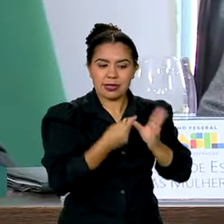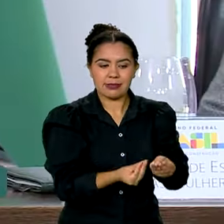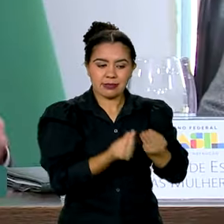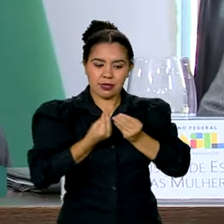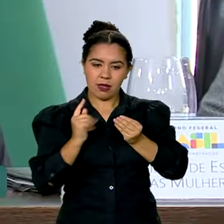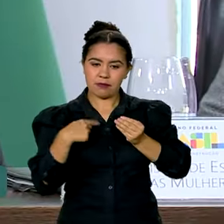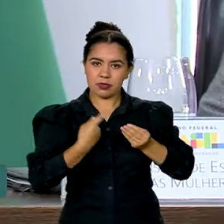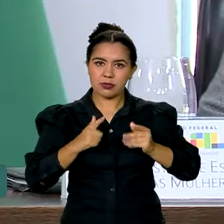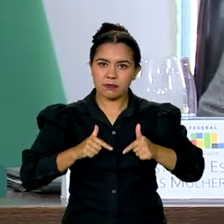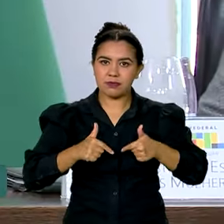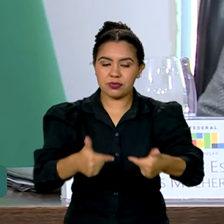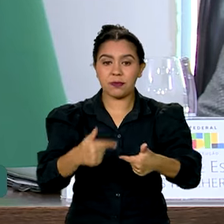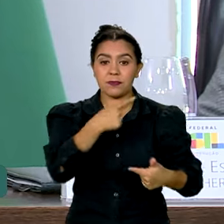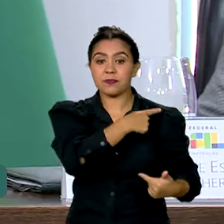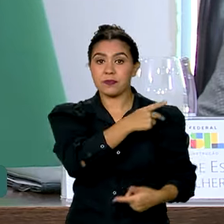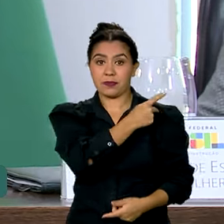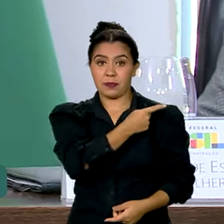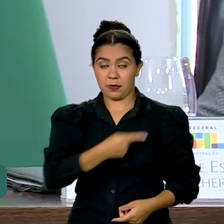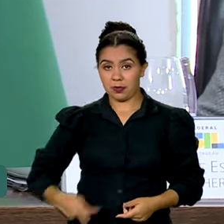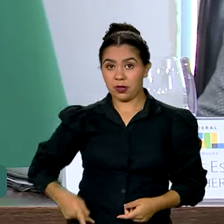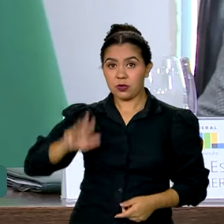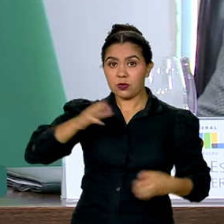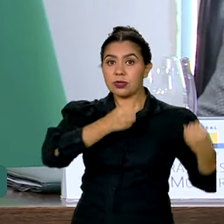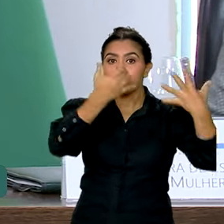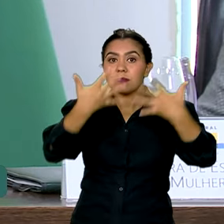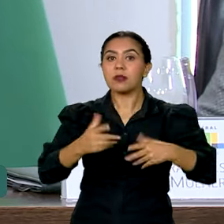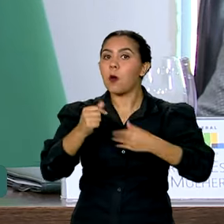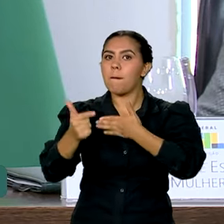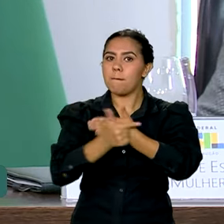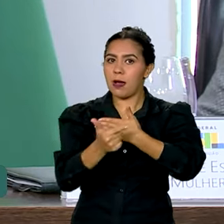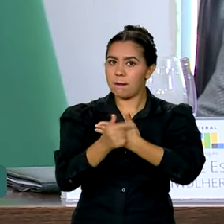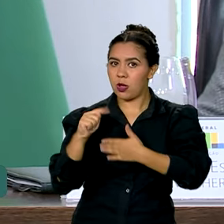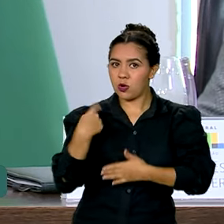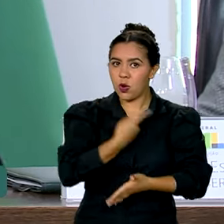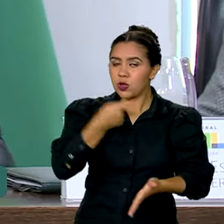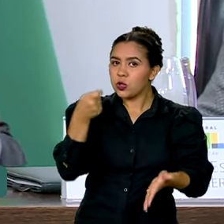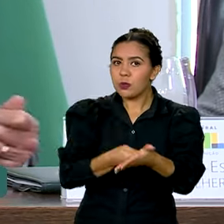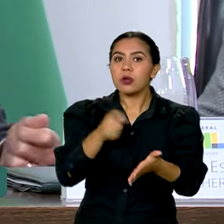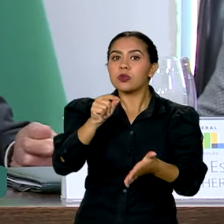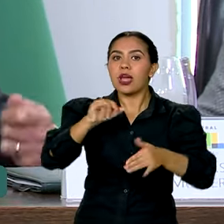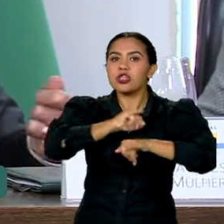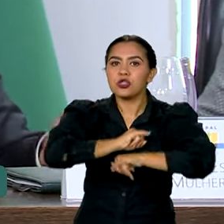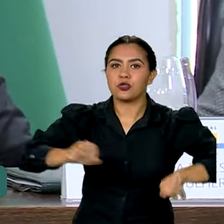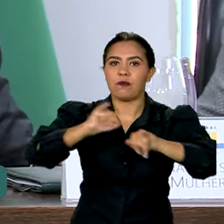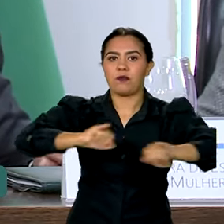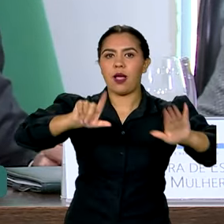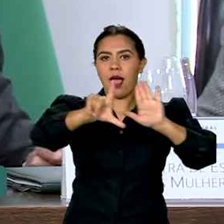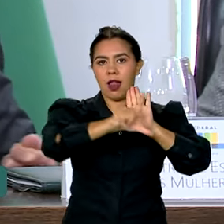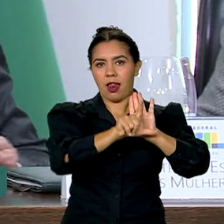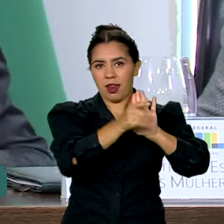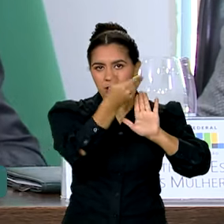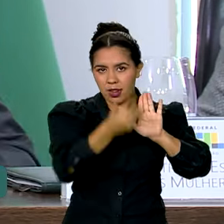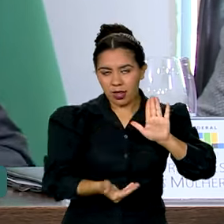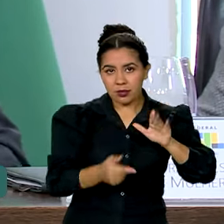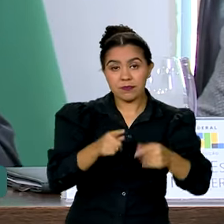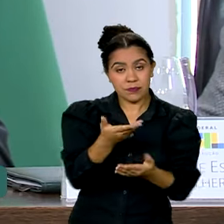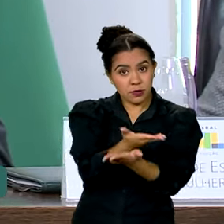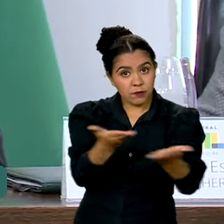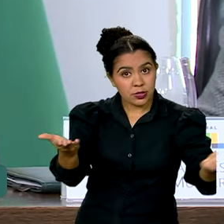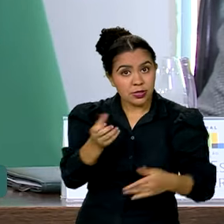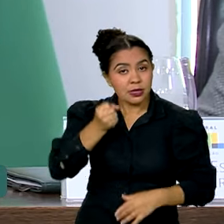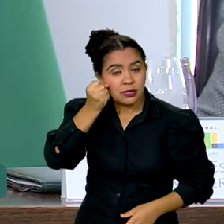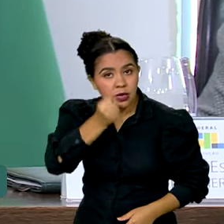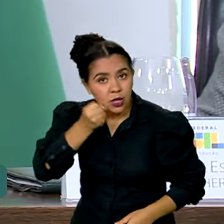Nós temos o papel, então, enquanto o governo, de divulgar essa lei. Os senadores e deputados, sobretudo